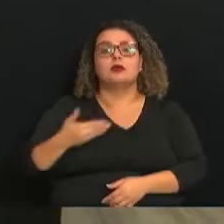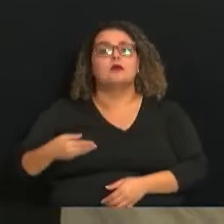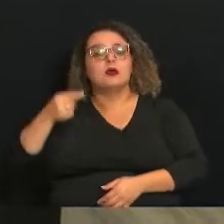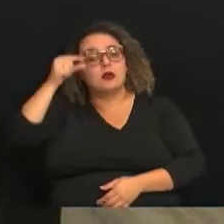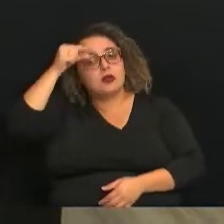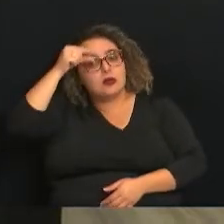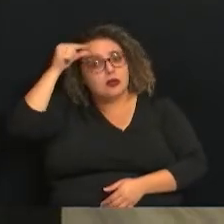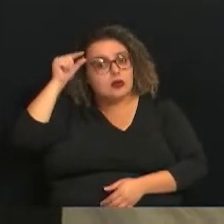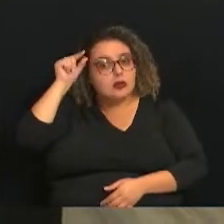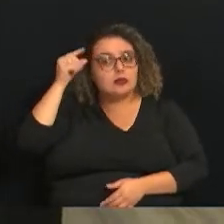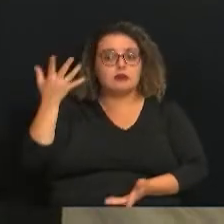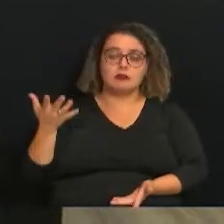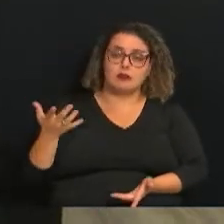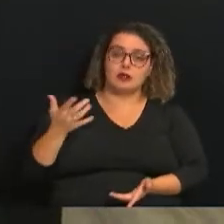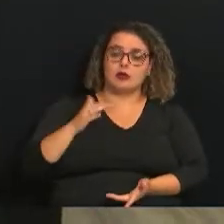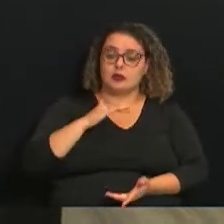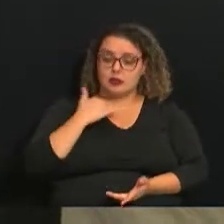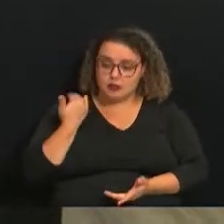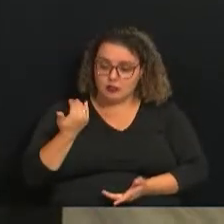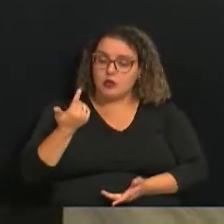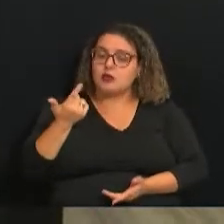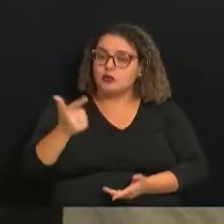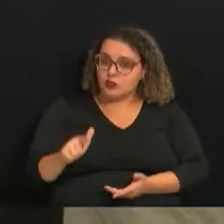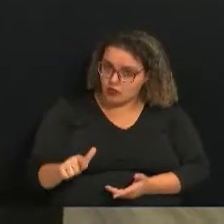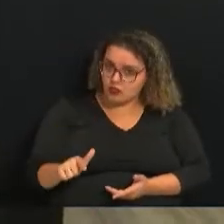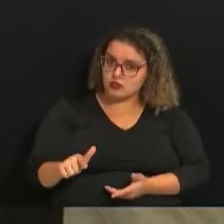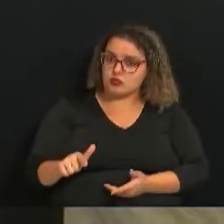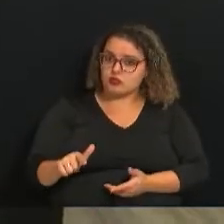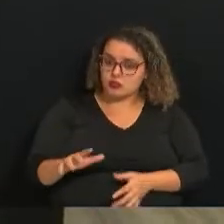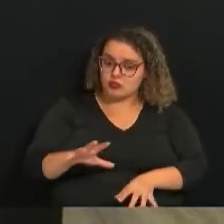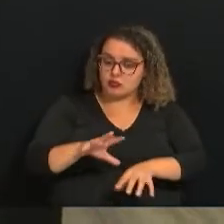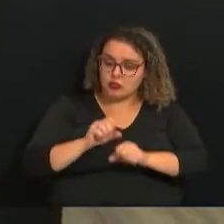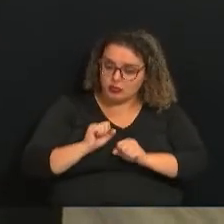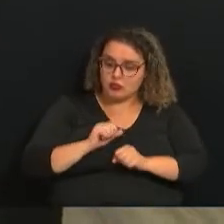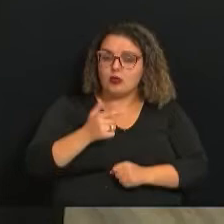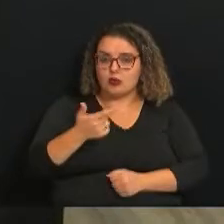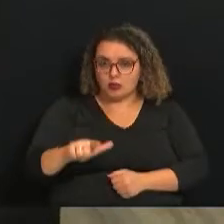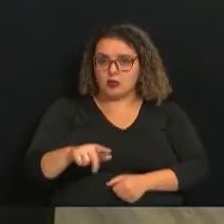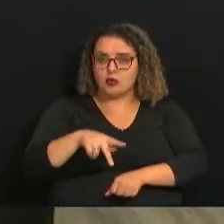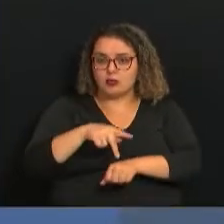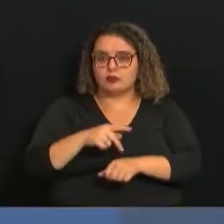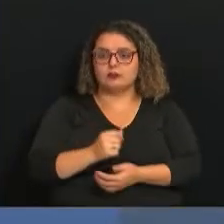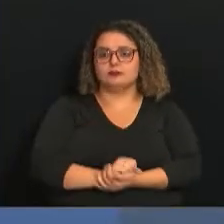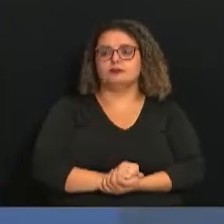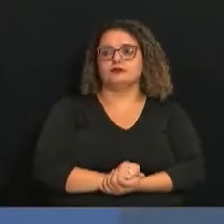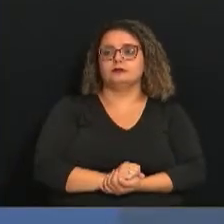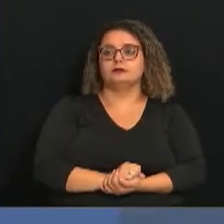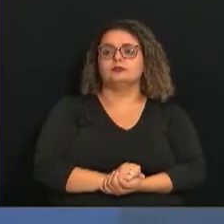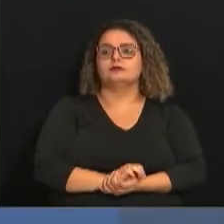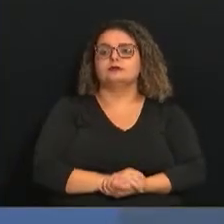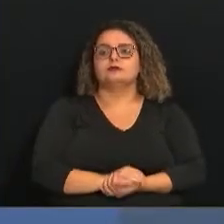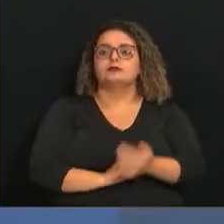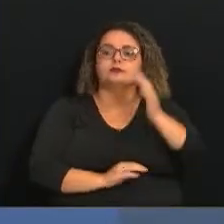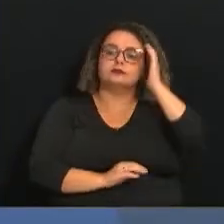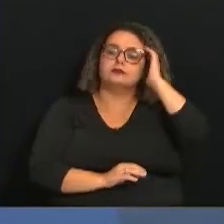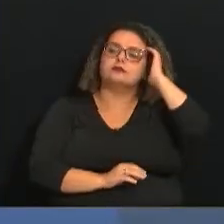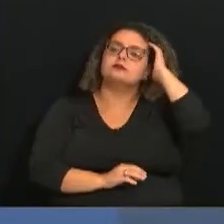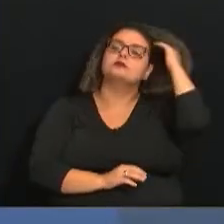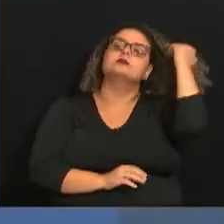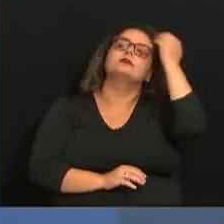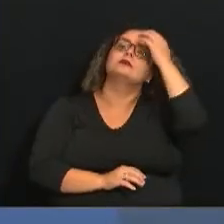casos e óbitos, eles continuam no nosso país. A gente tem 54.906 novos casos